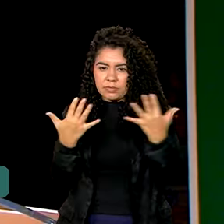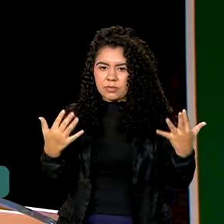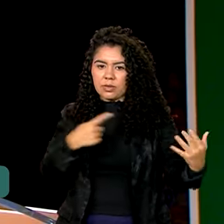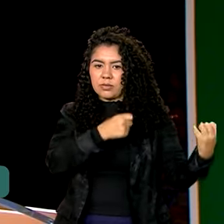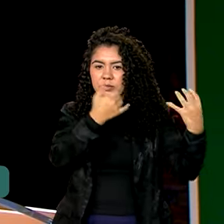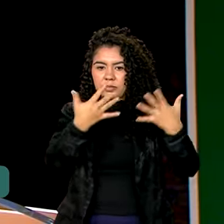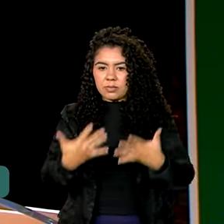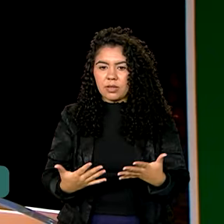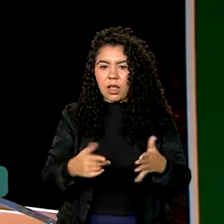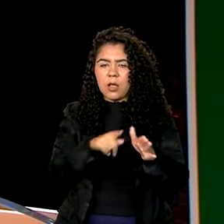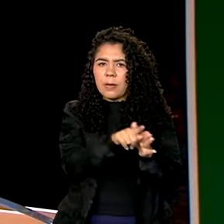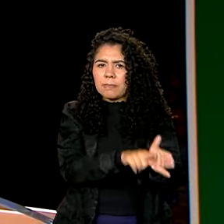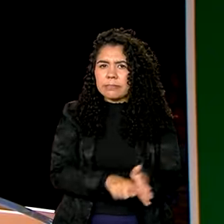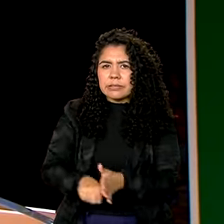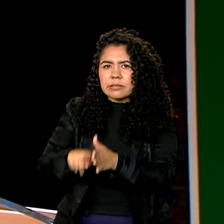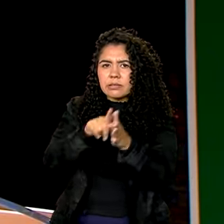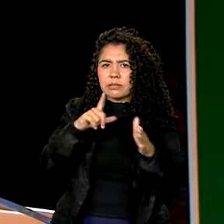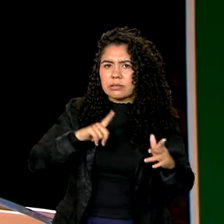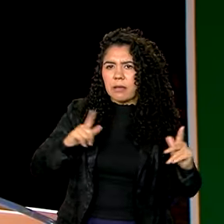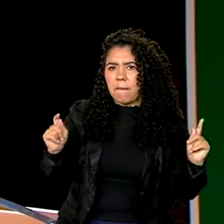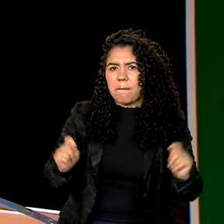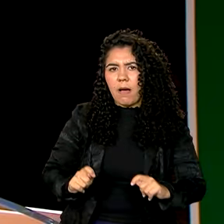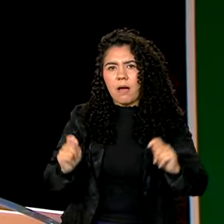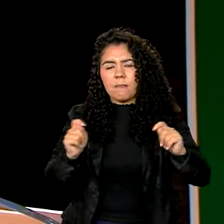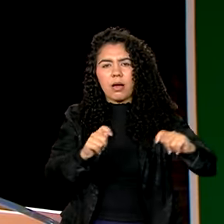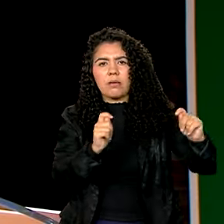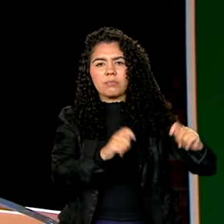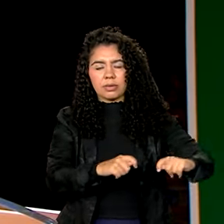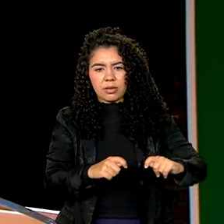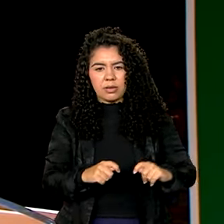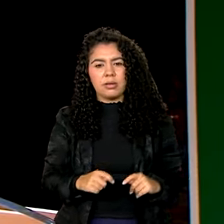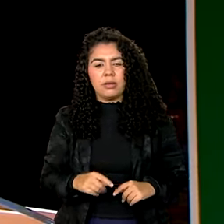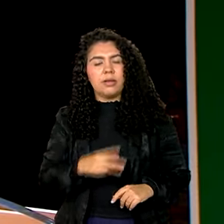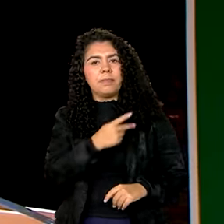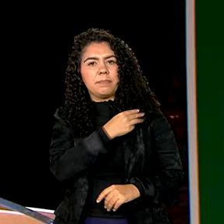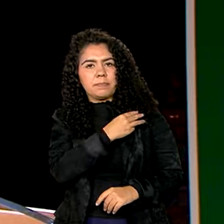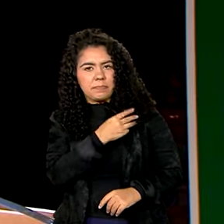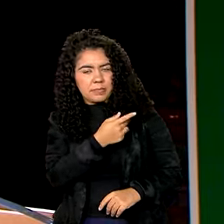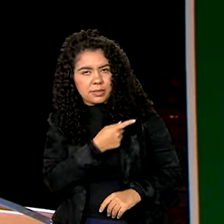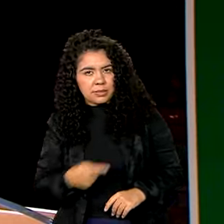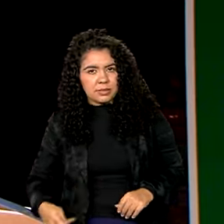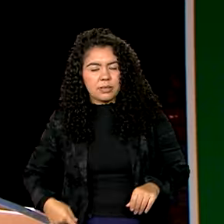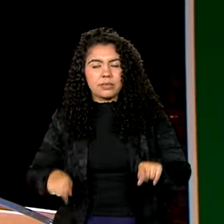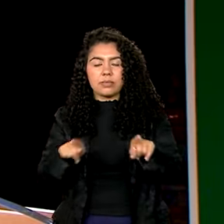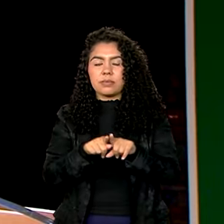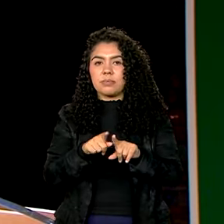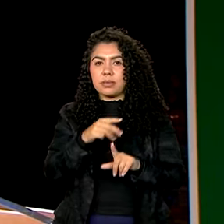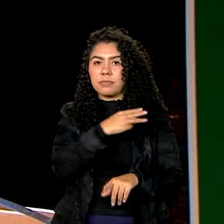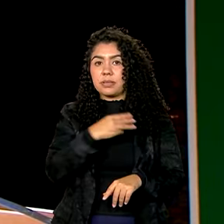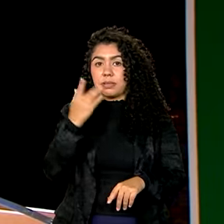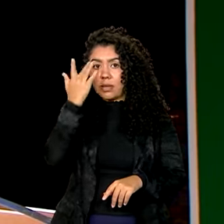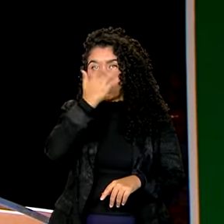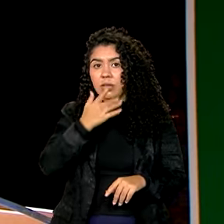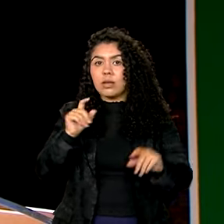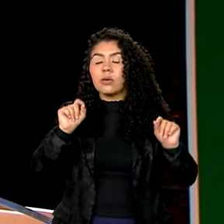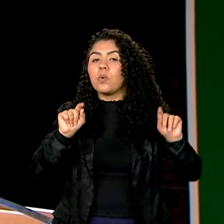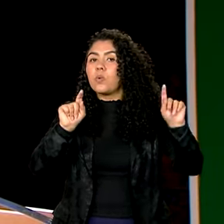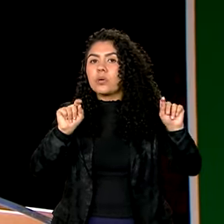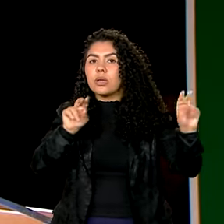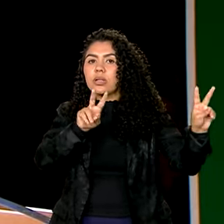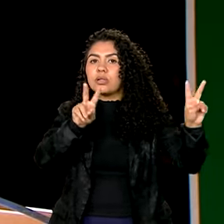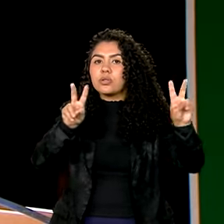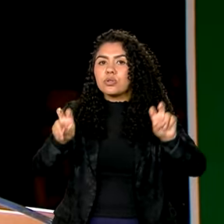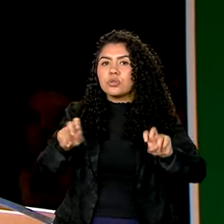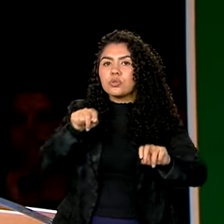pesquisa das potencialidades, presidente, ministro Haddad, da margem equatorial é uma questão